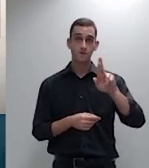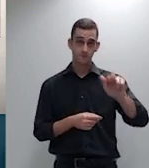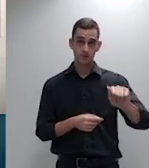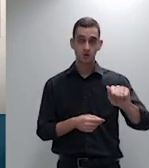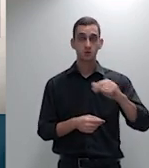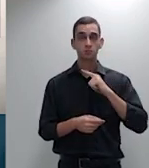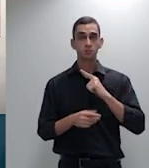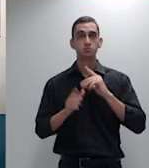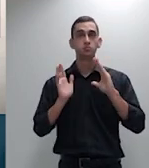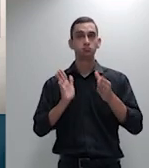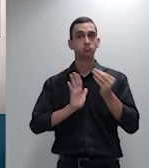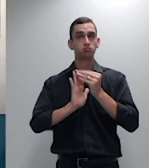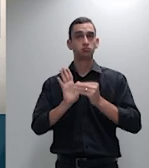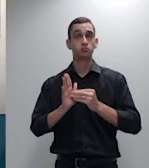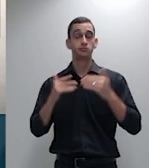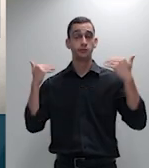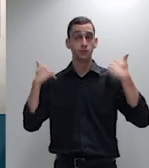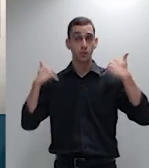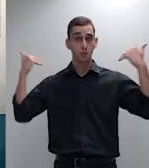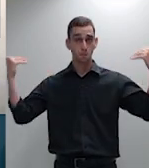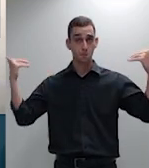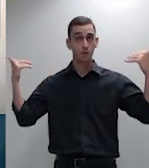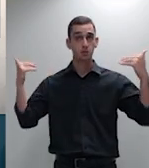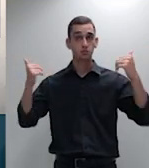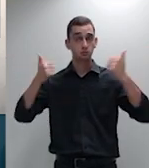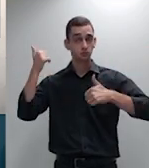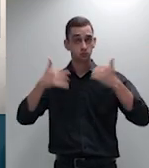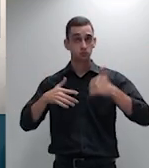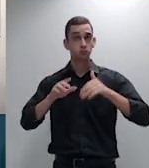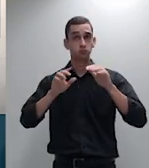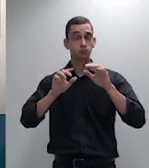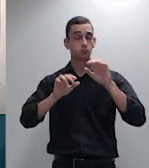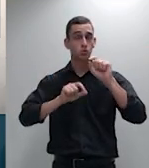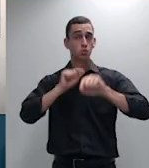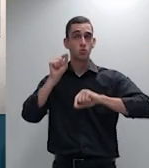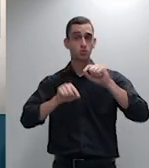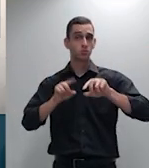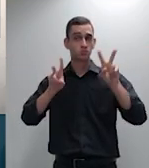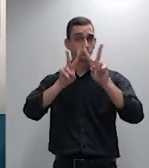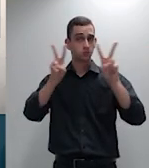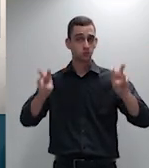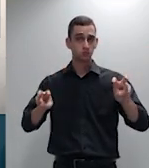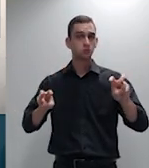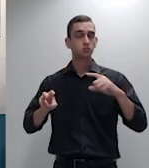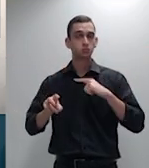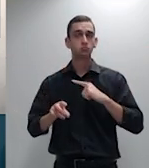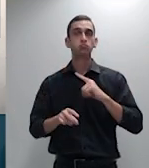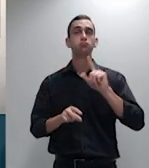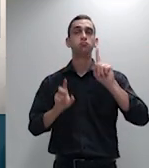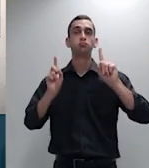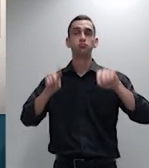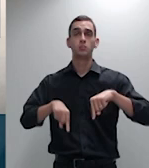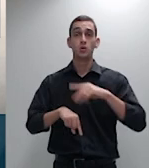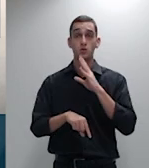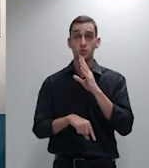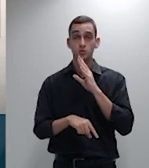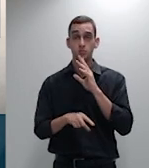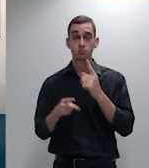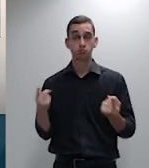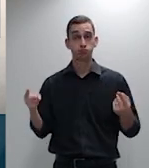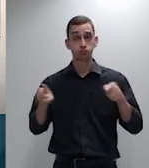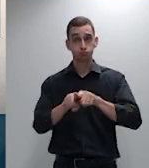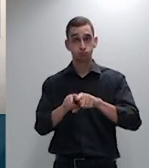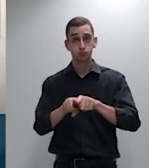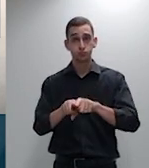que abro aspas tratando-se de pretensão de reconhecimento de união estável emende-se a inicial para a